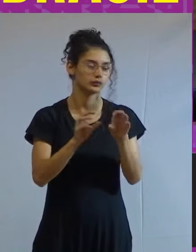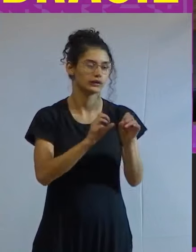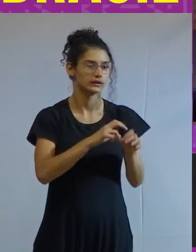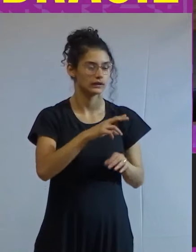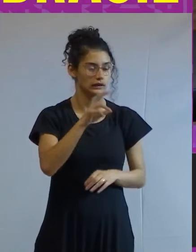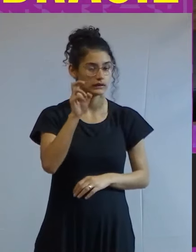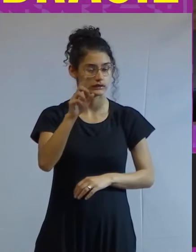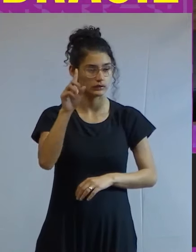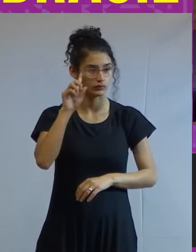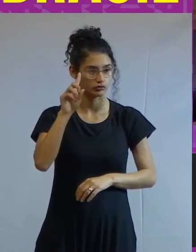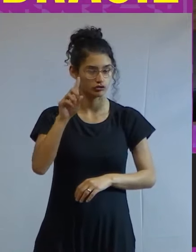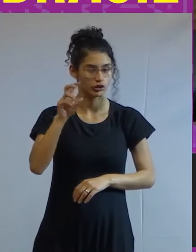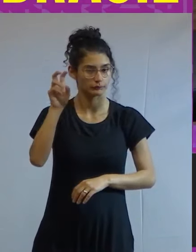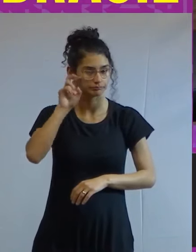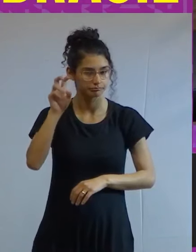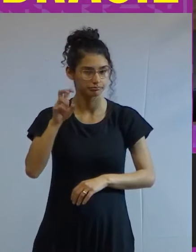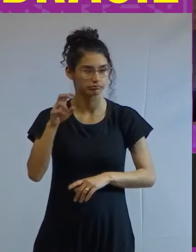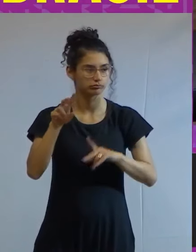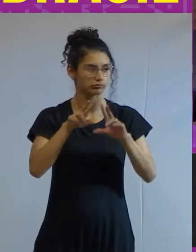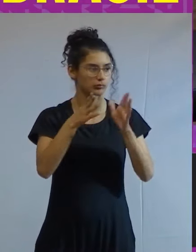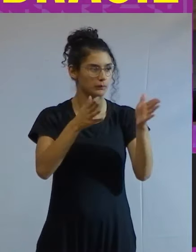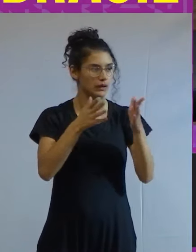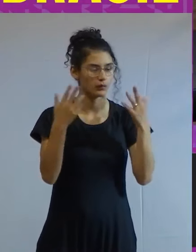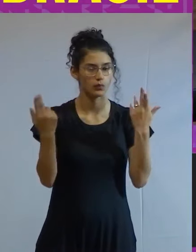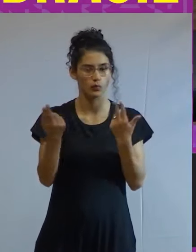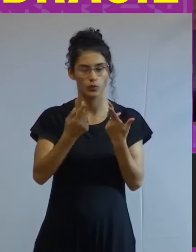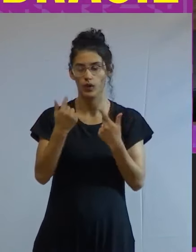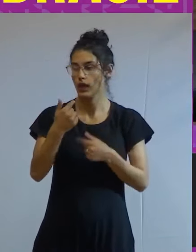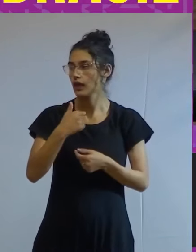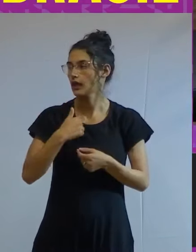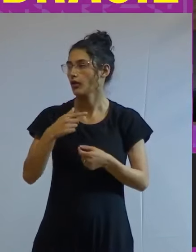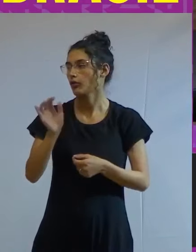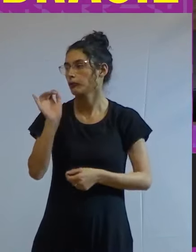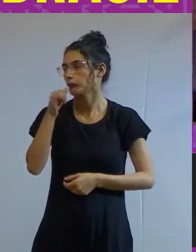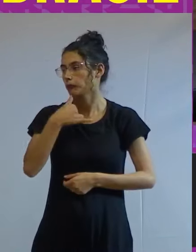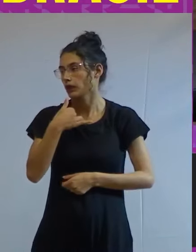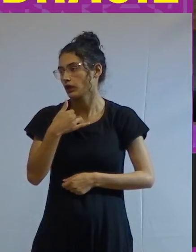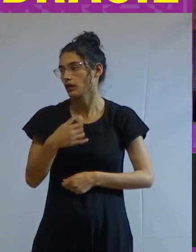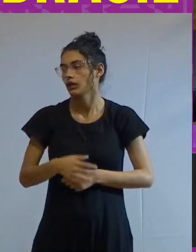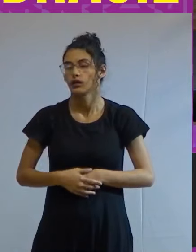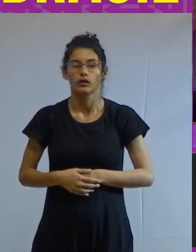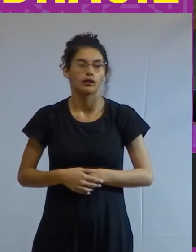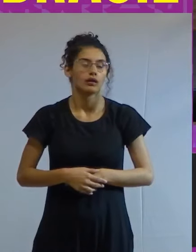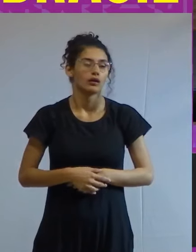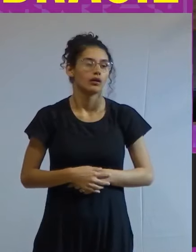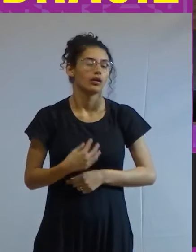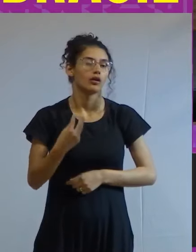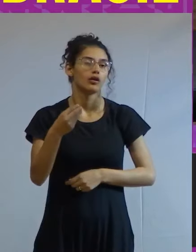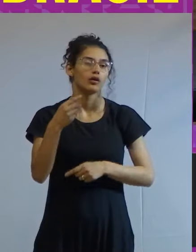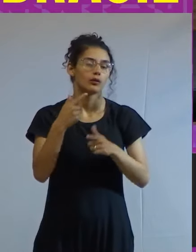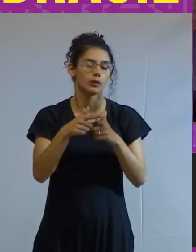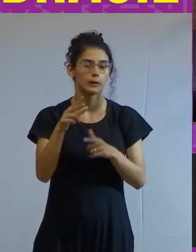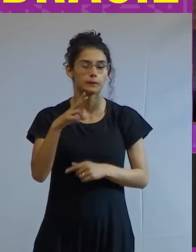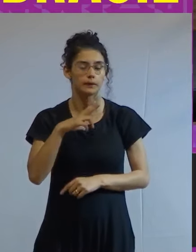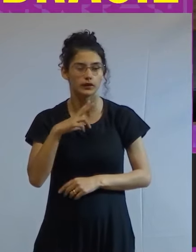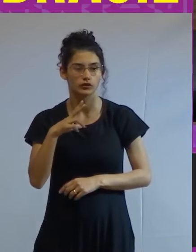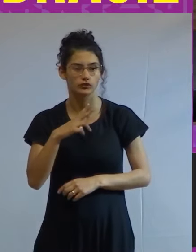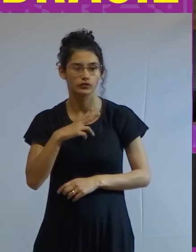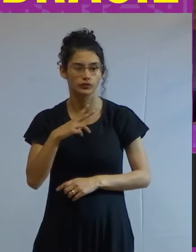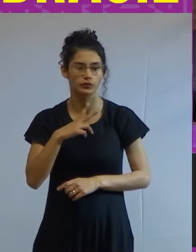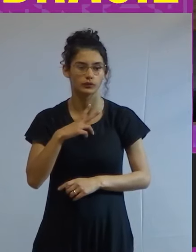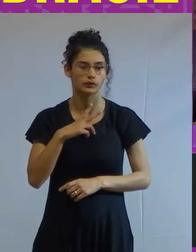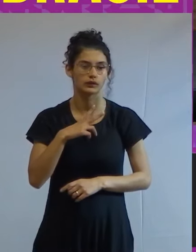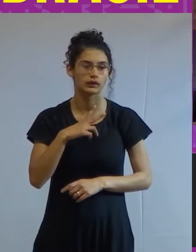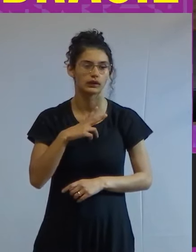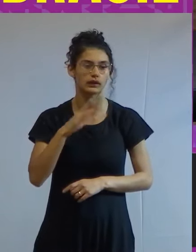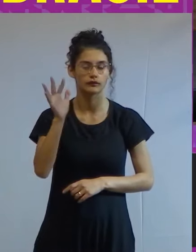dias no mesmo evento eu infelizmente por questões particulares da